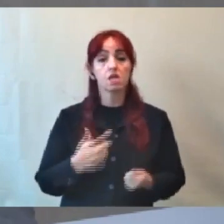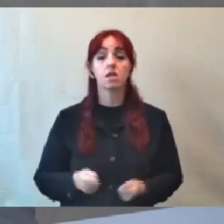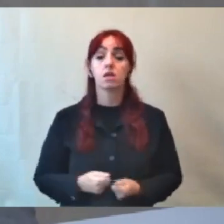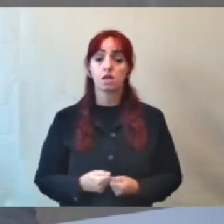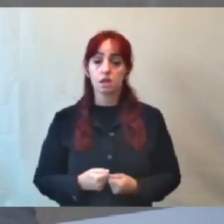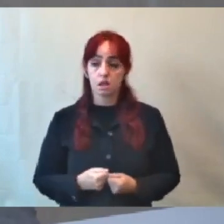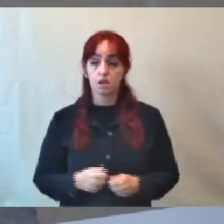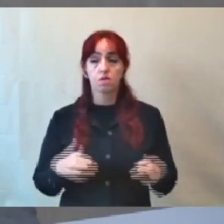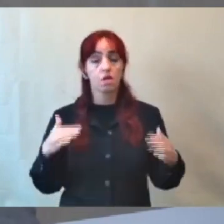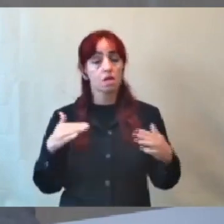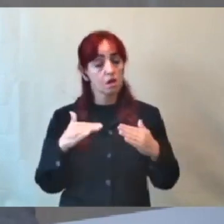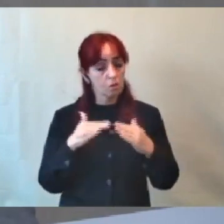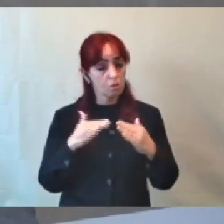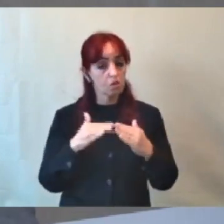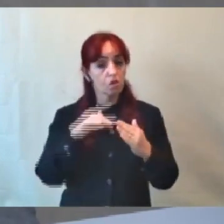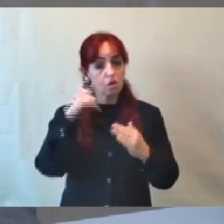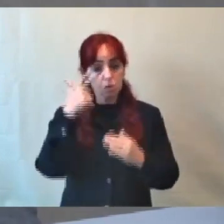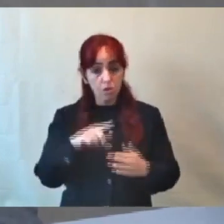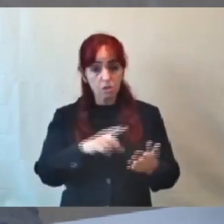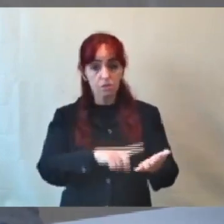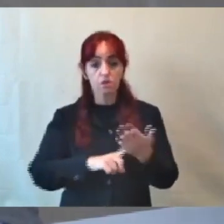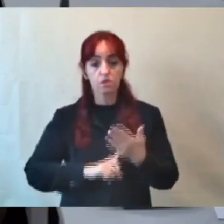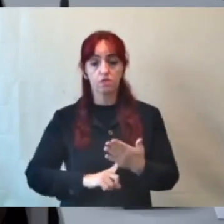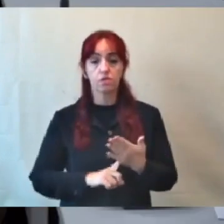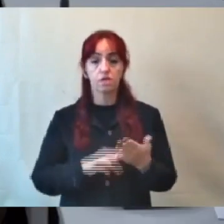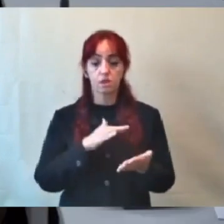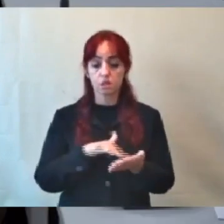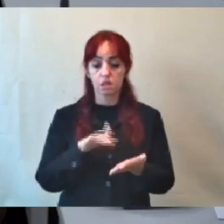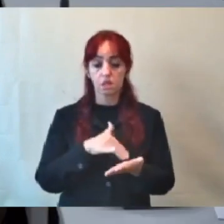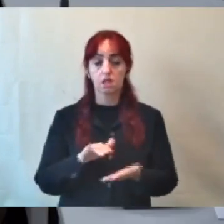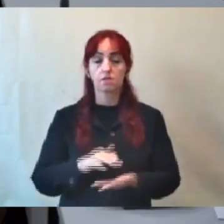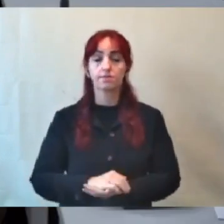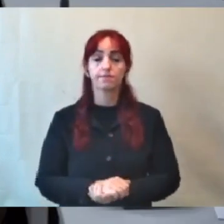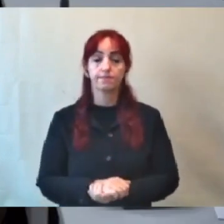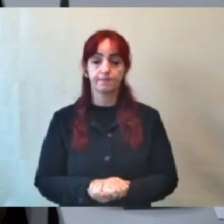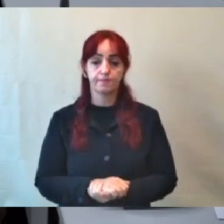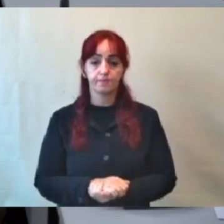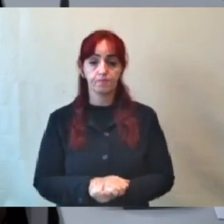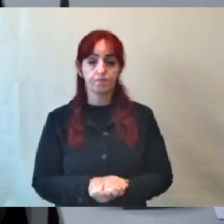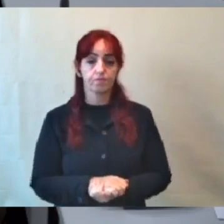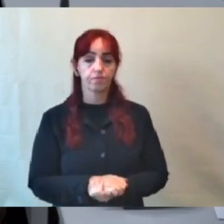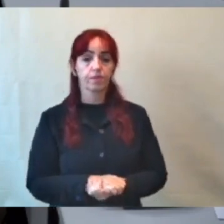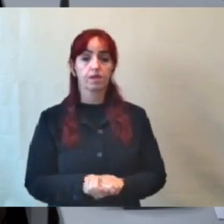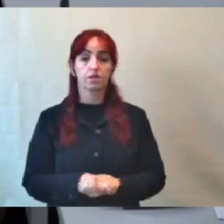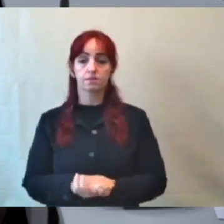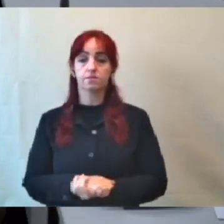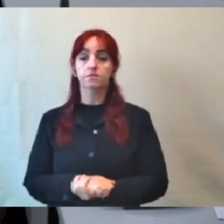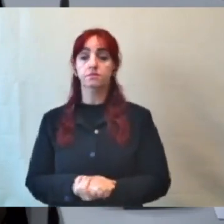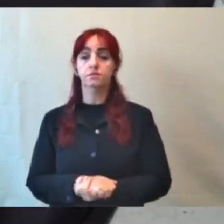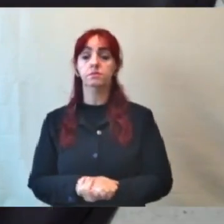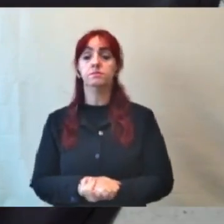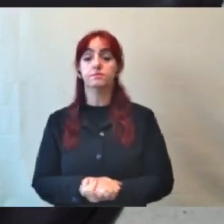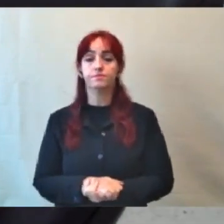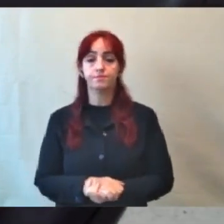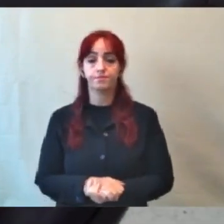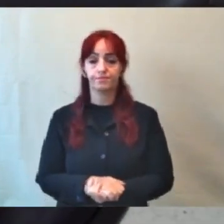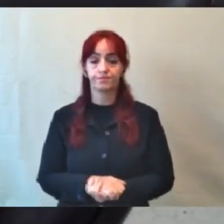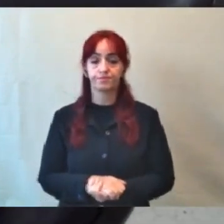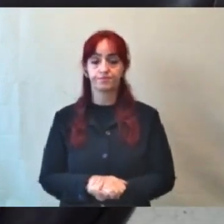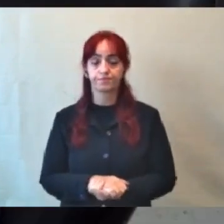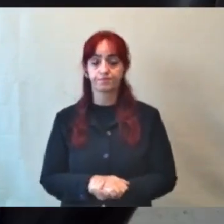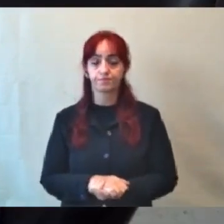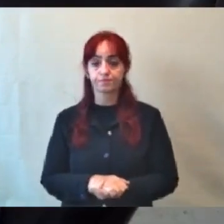convocá-lo aqui. Obrigado, presidente. Obrigada, vereador Jorge Santos. Gilson. Presidente.